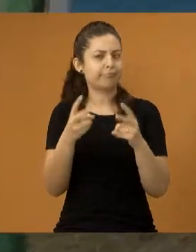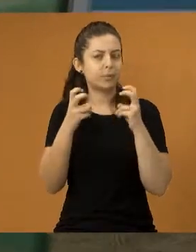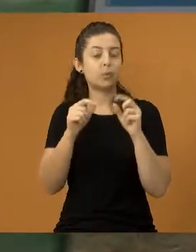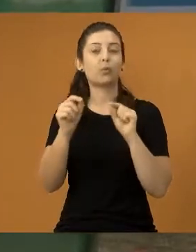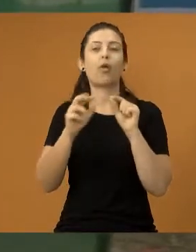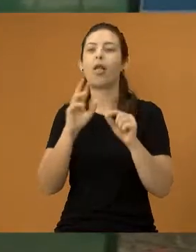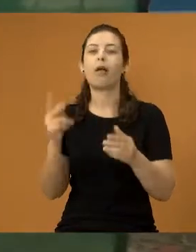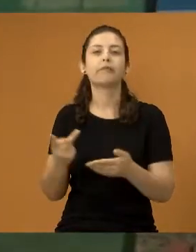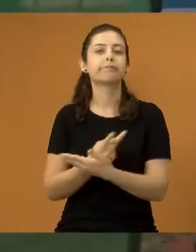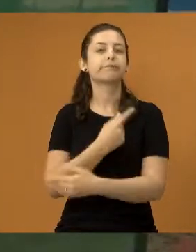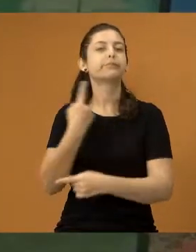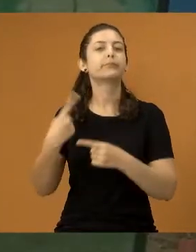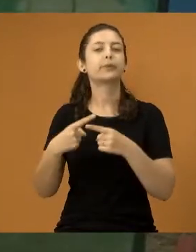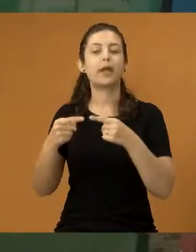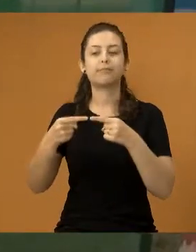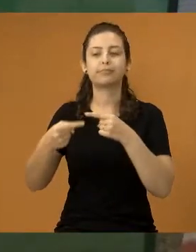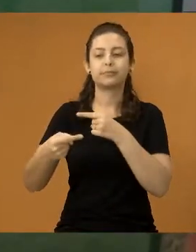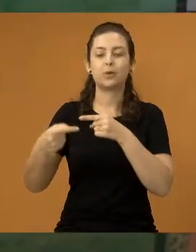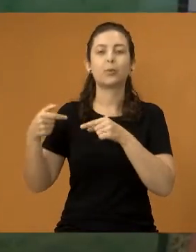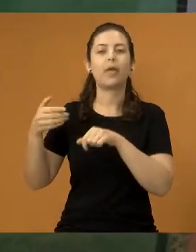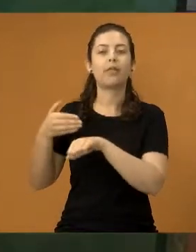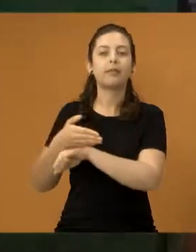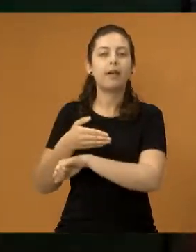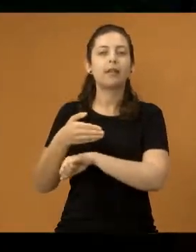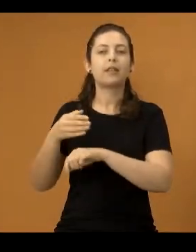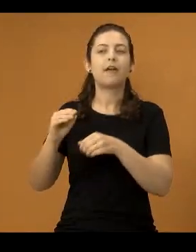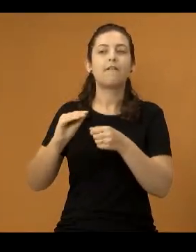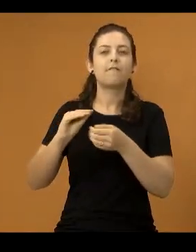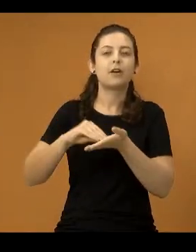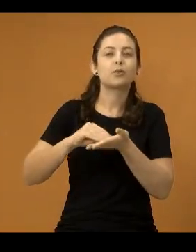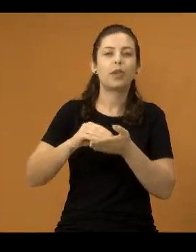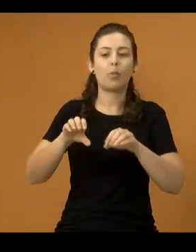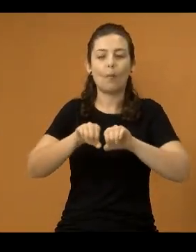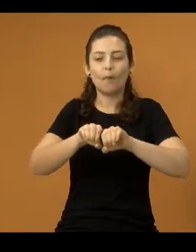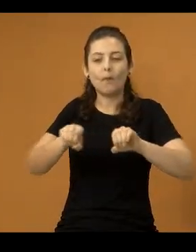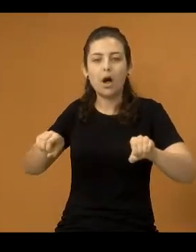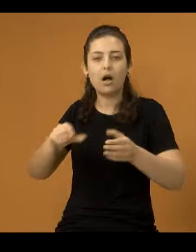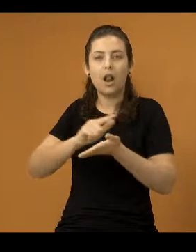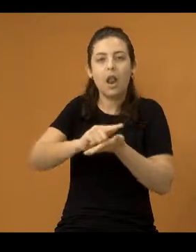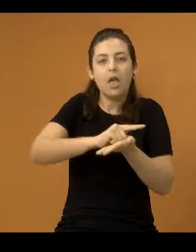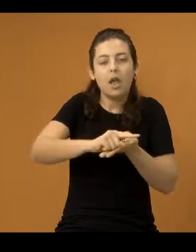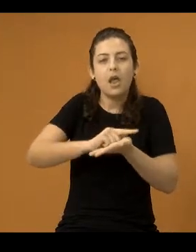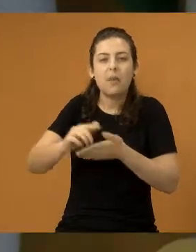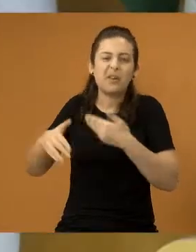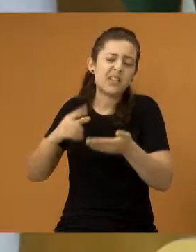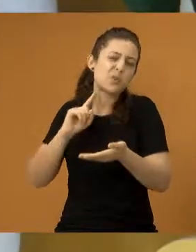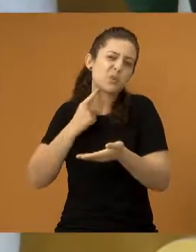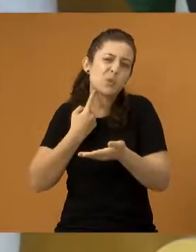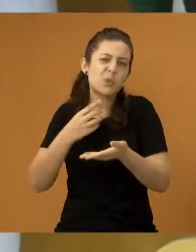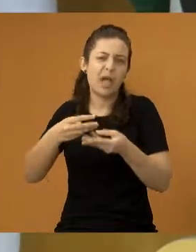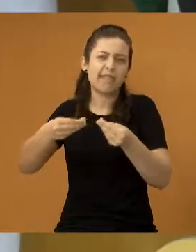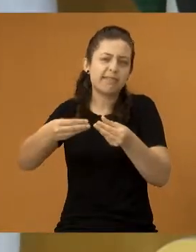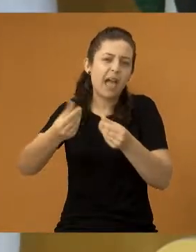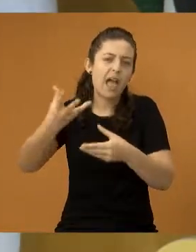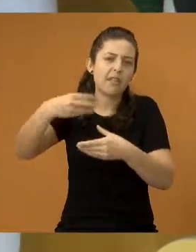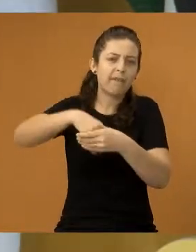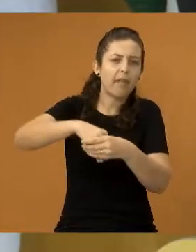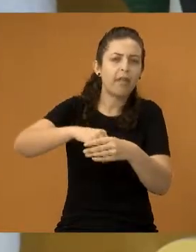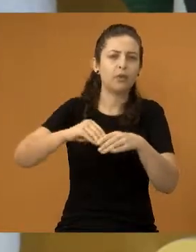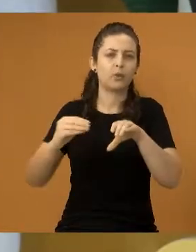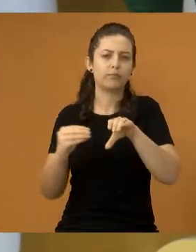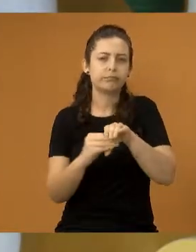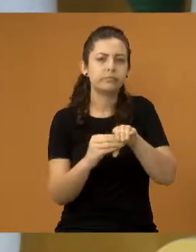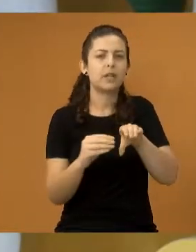é resultante da intervenção que o SAI faz no encanamento e, às vezes, durante essa obra, vai terra para dentro da